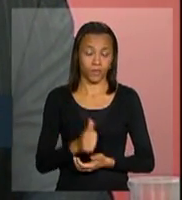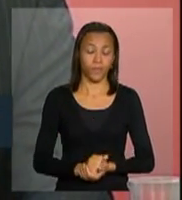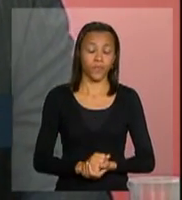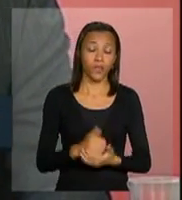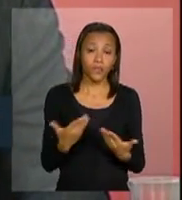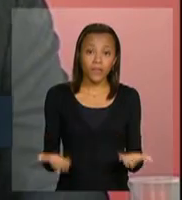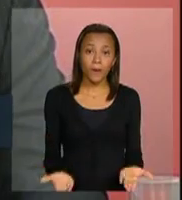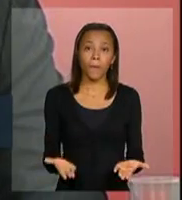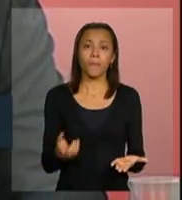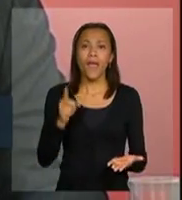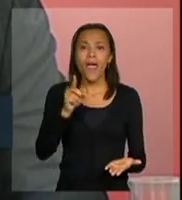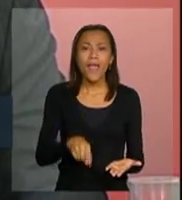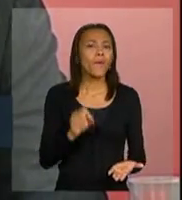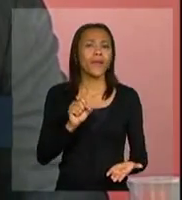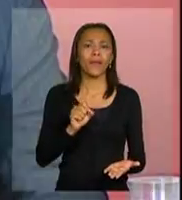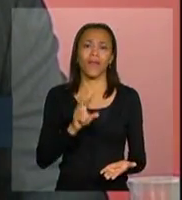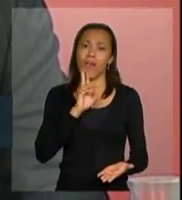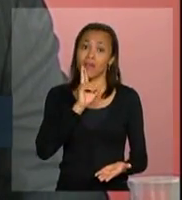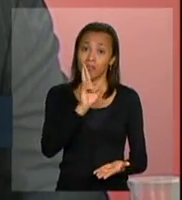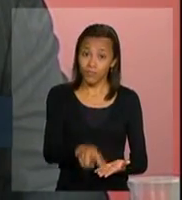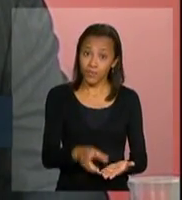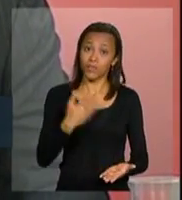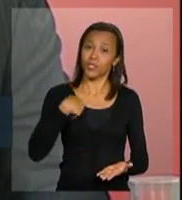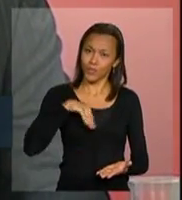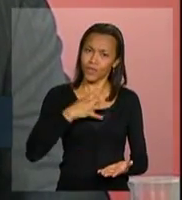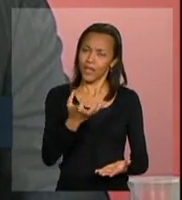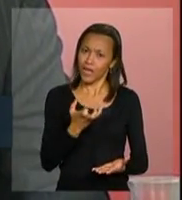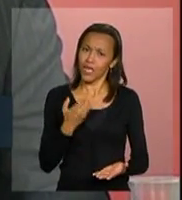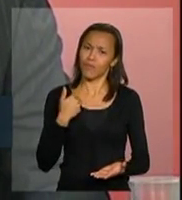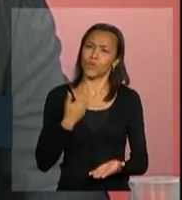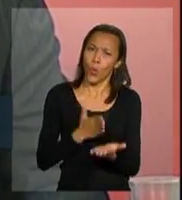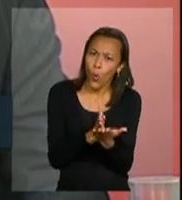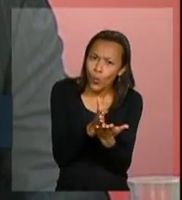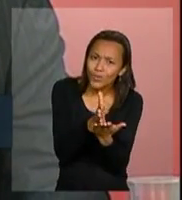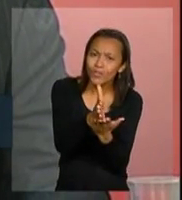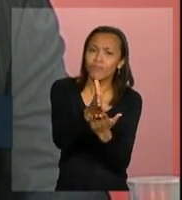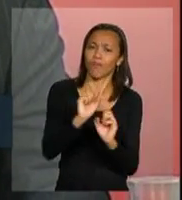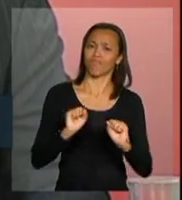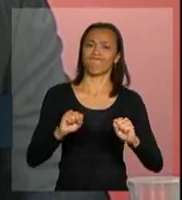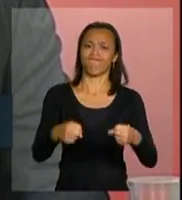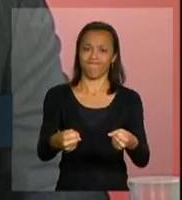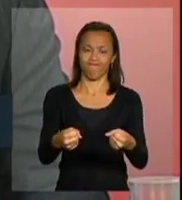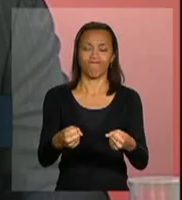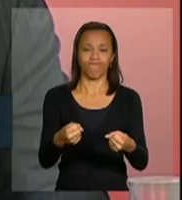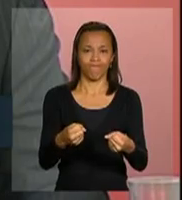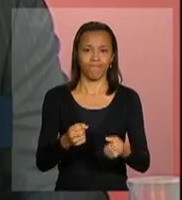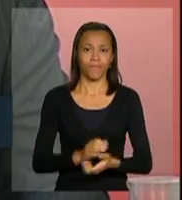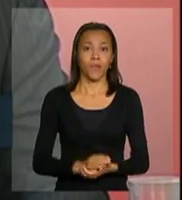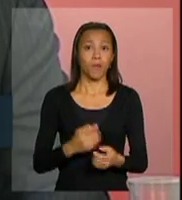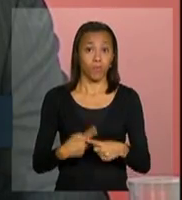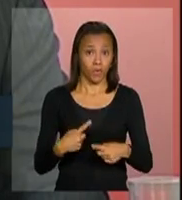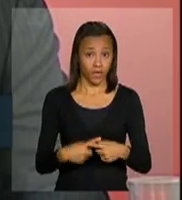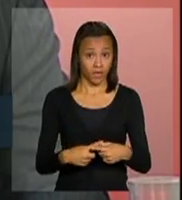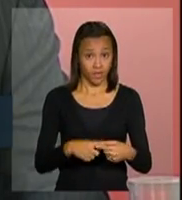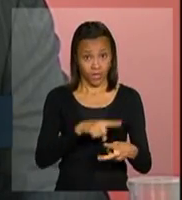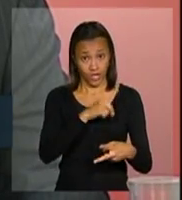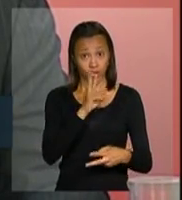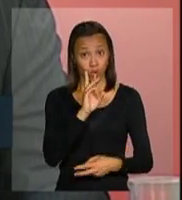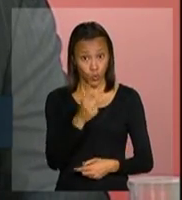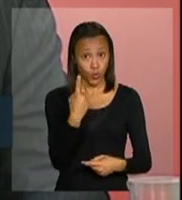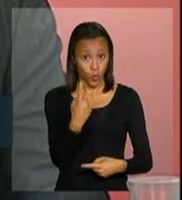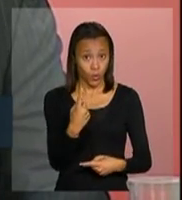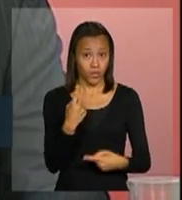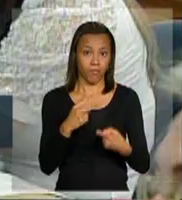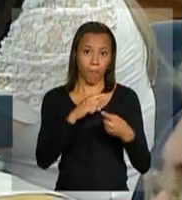Então, esse é um resultado que nós queremos perseguir fortemente. pelos dois motivos que o Jarvas